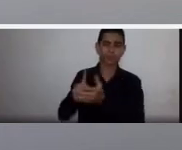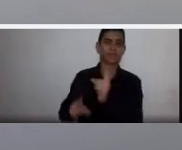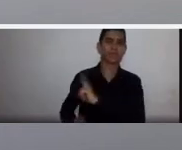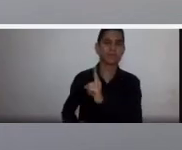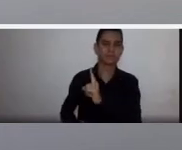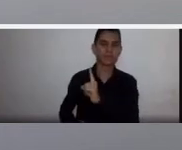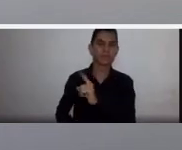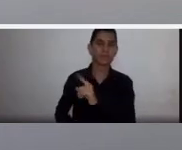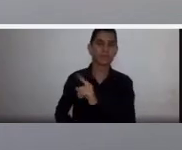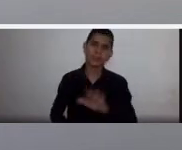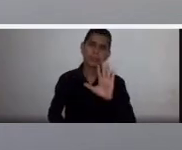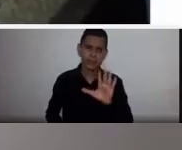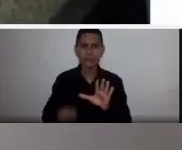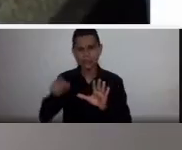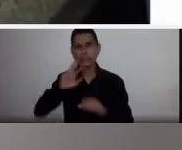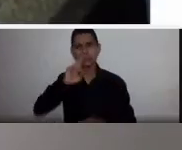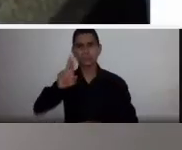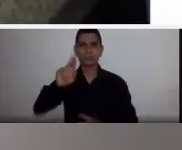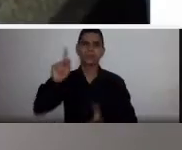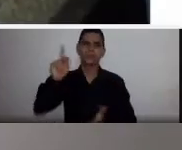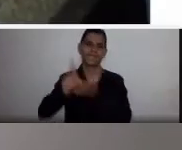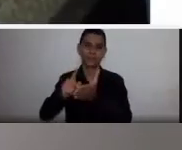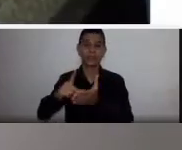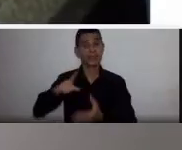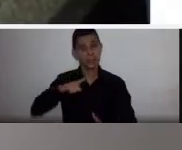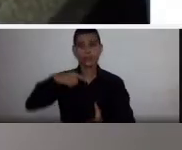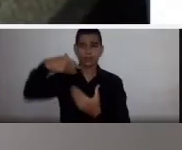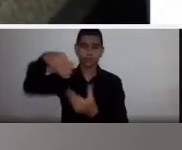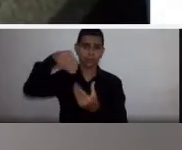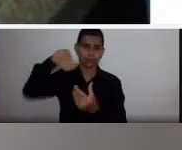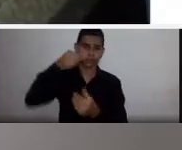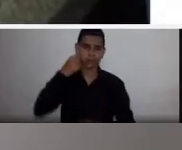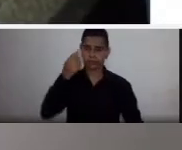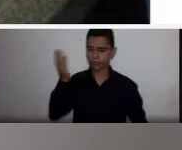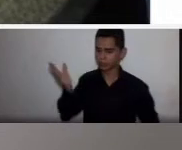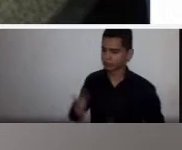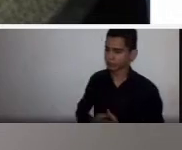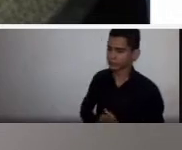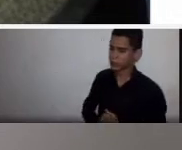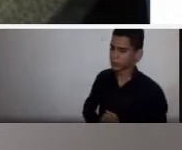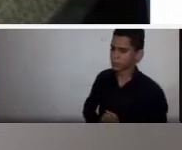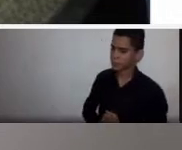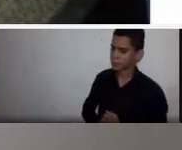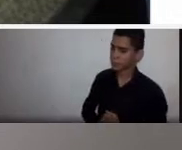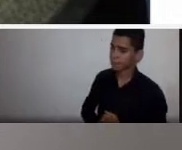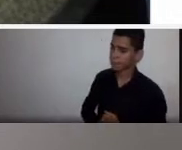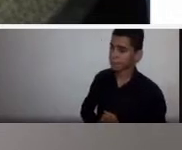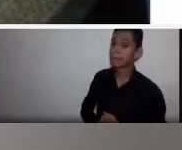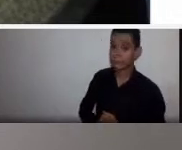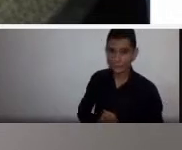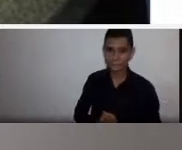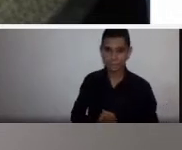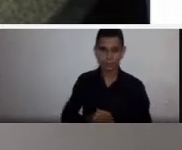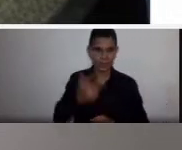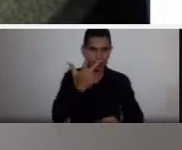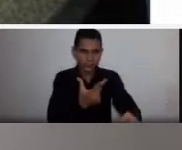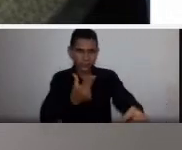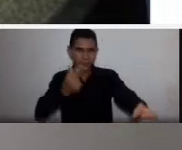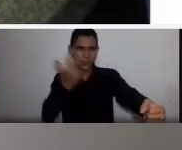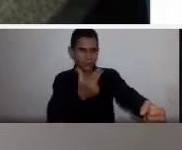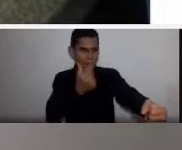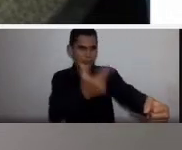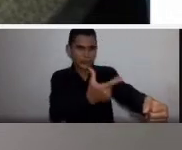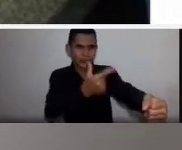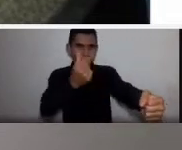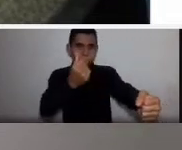verdadeiro. E aqui estão as bolsas, né? Uma foto das bolsas retiradas na temperatura ambiente da